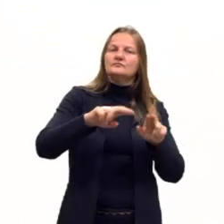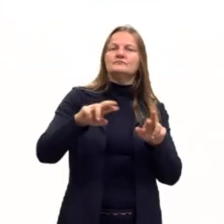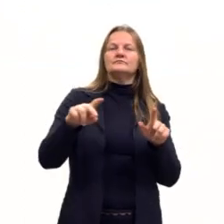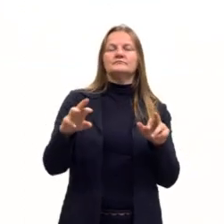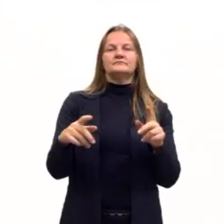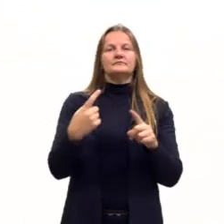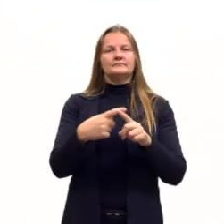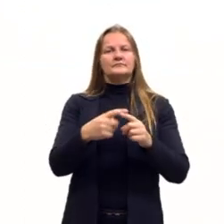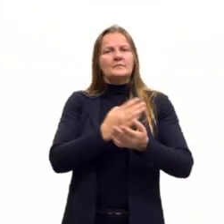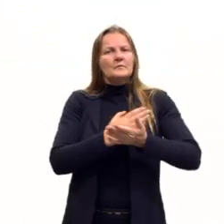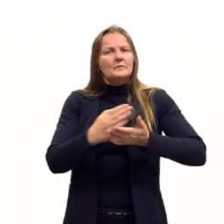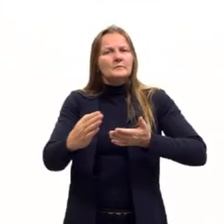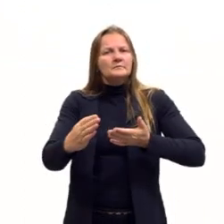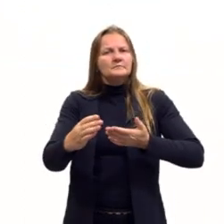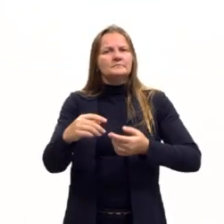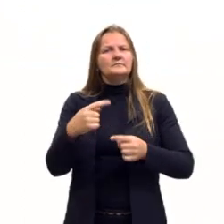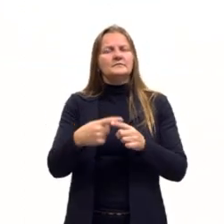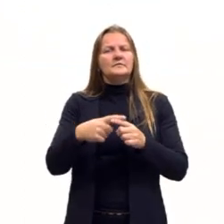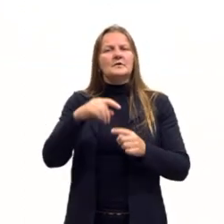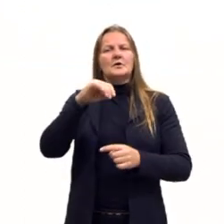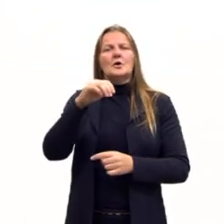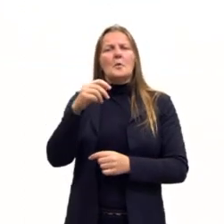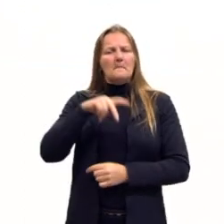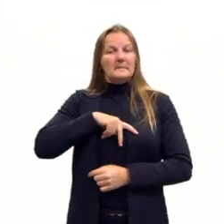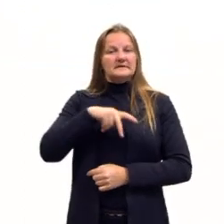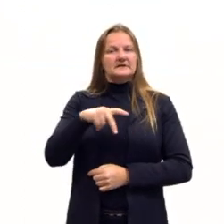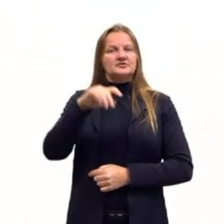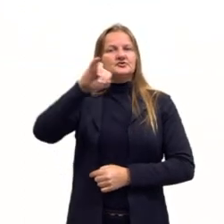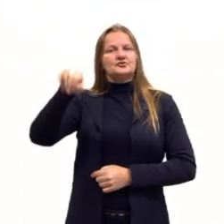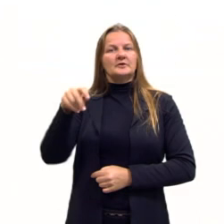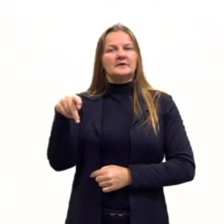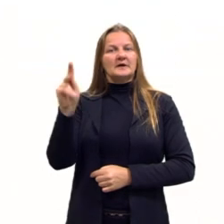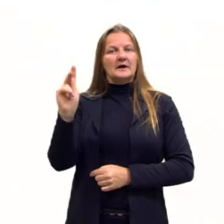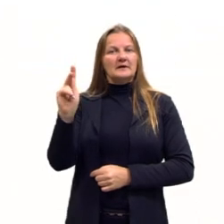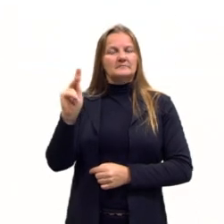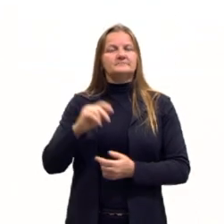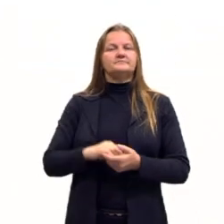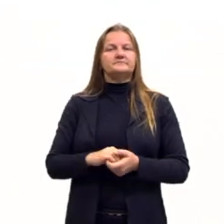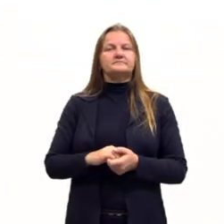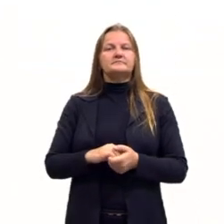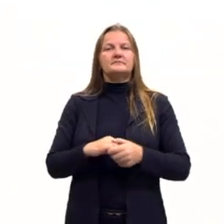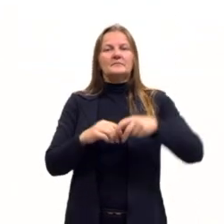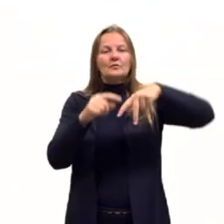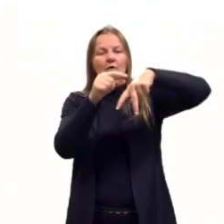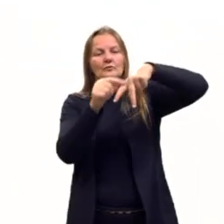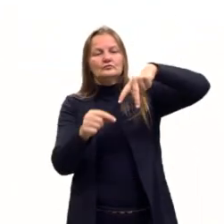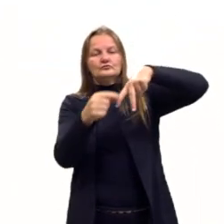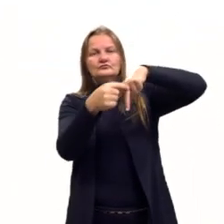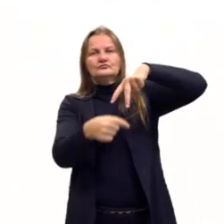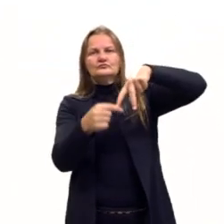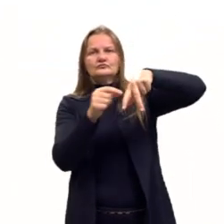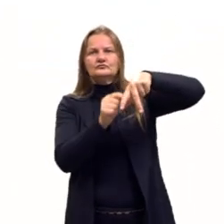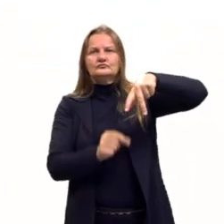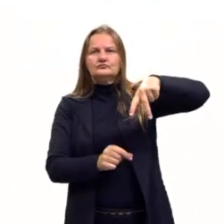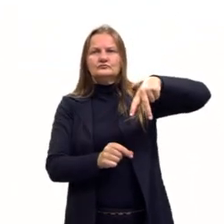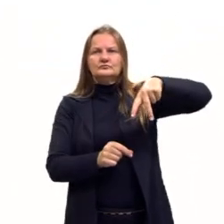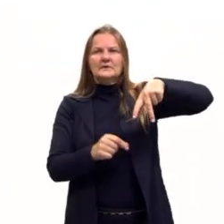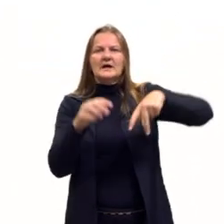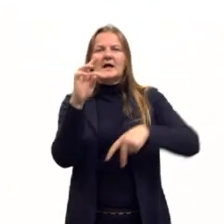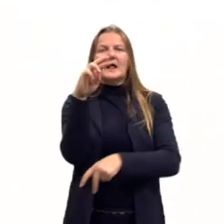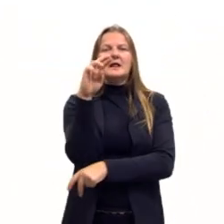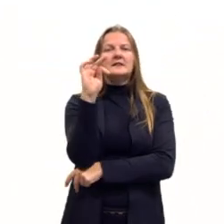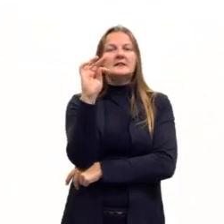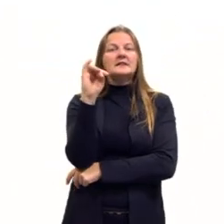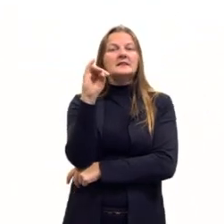partir do período do Juscelino Kubitschek, do presidente, ele cria o tripé da indústria, e o famoso